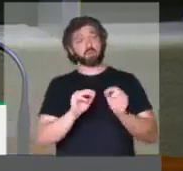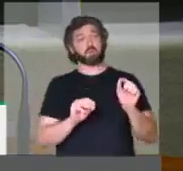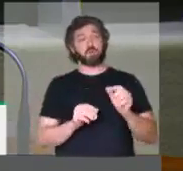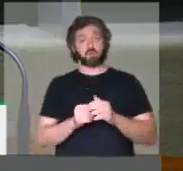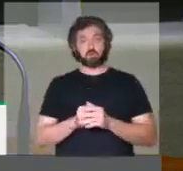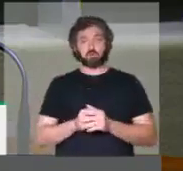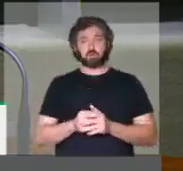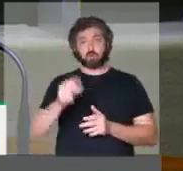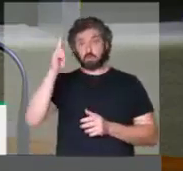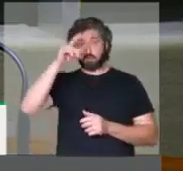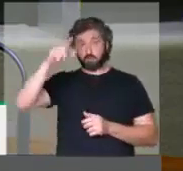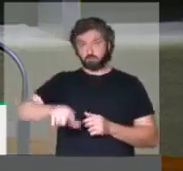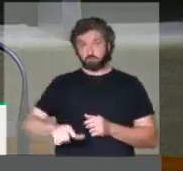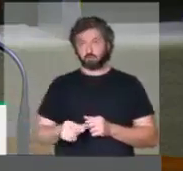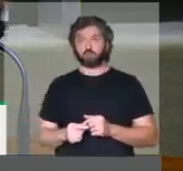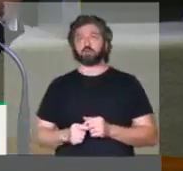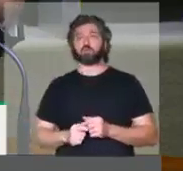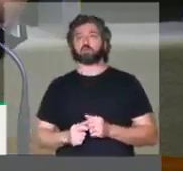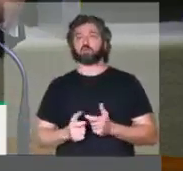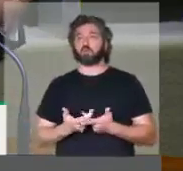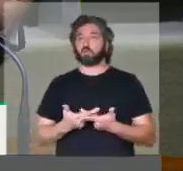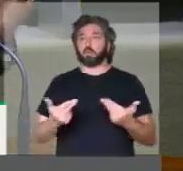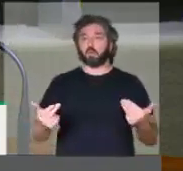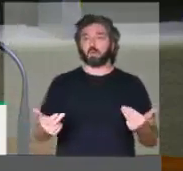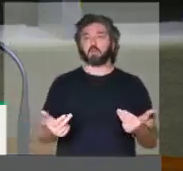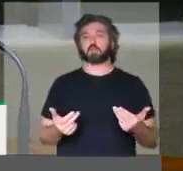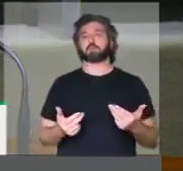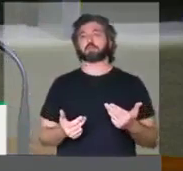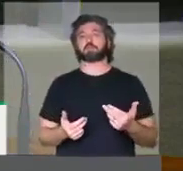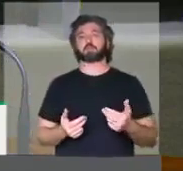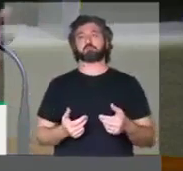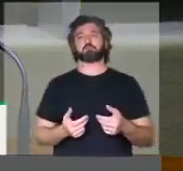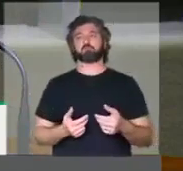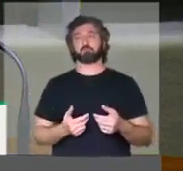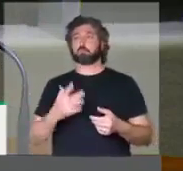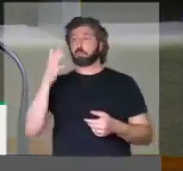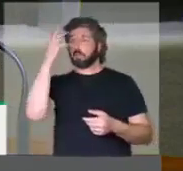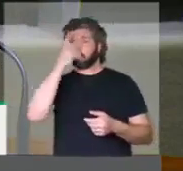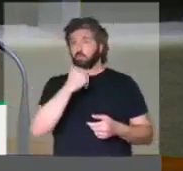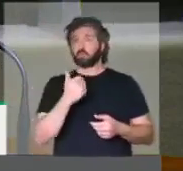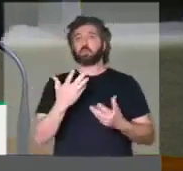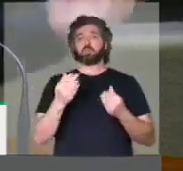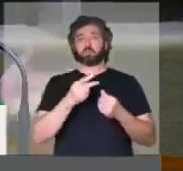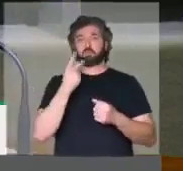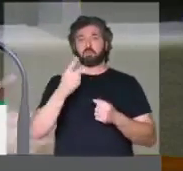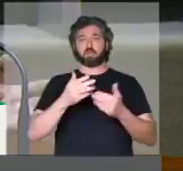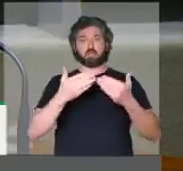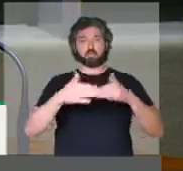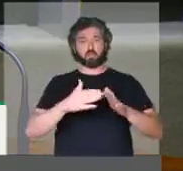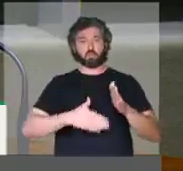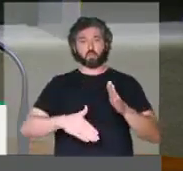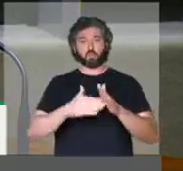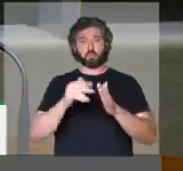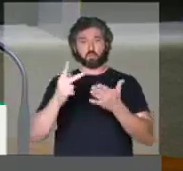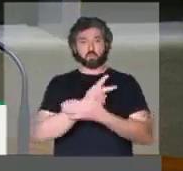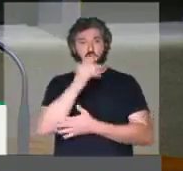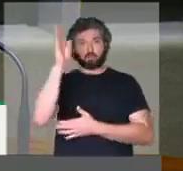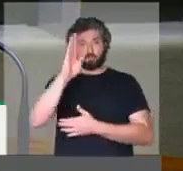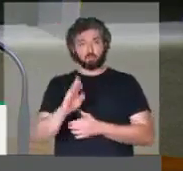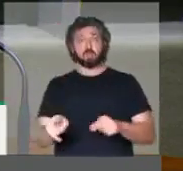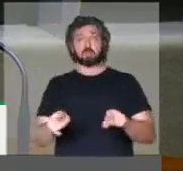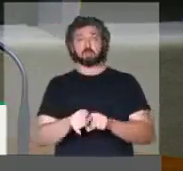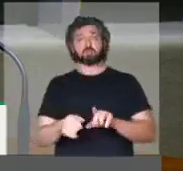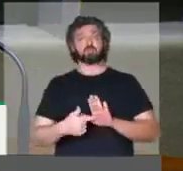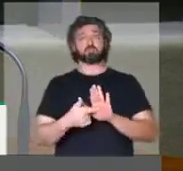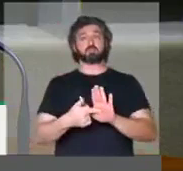lembrando, uma vez mais, de algo que é um contraponto muito bonito para esse desmonte geral que acontece no Brasil e que